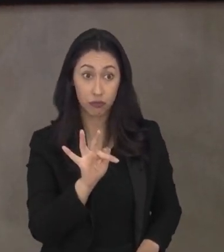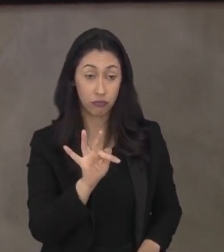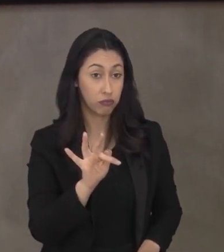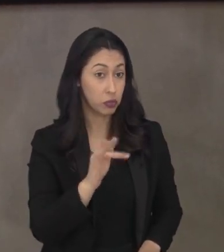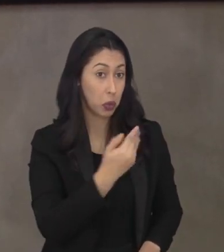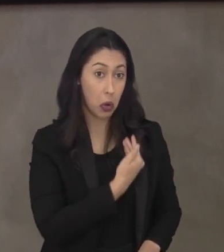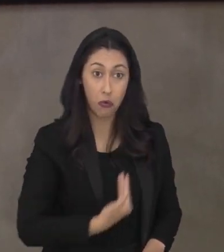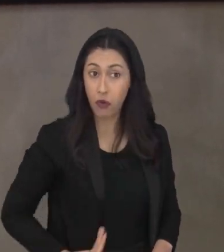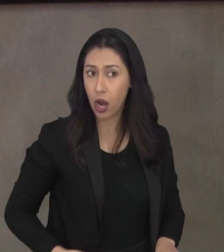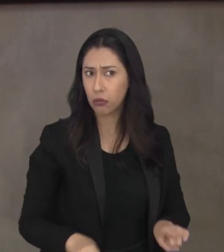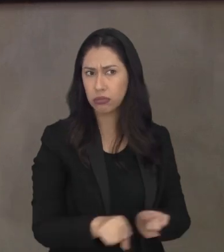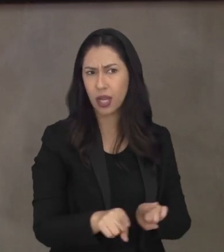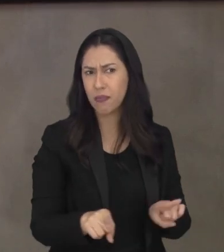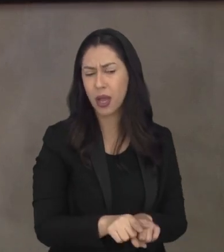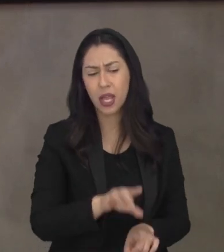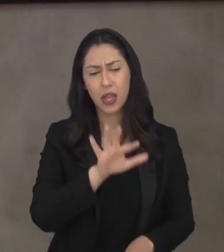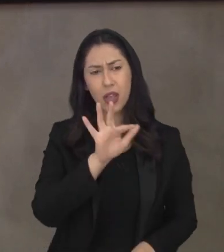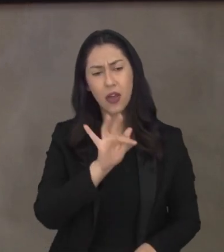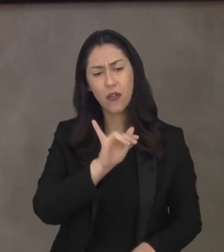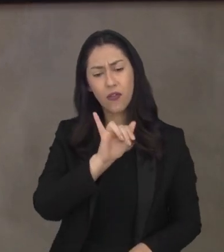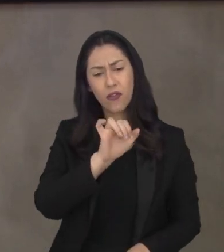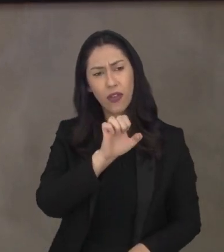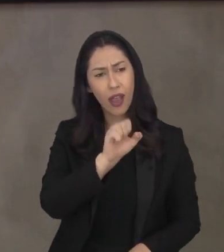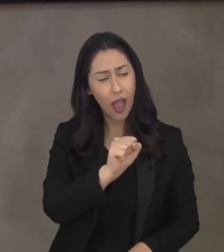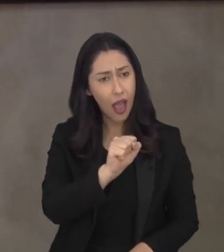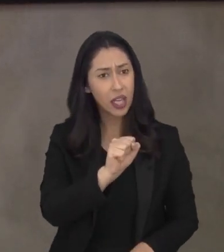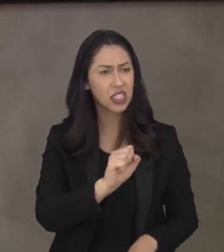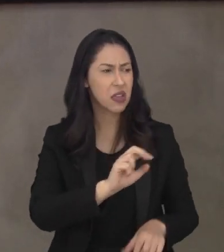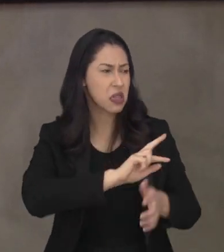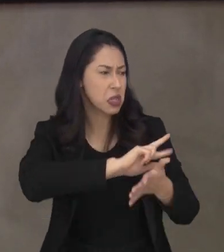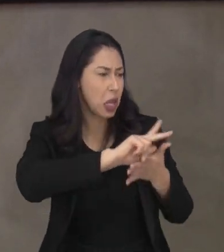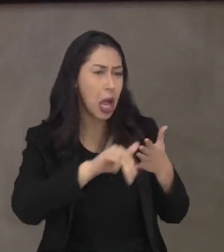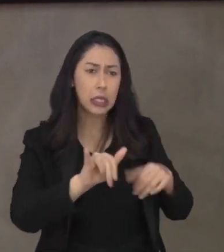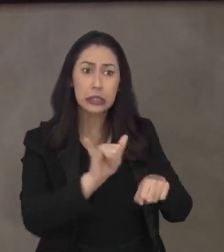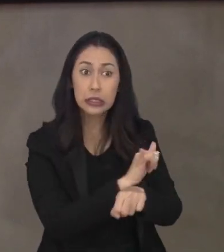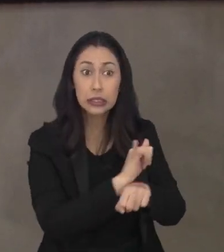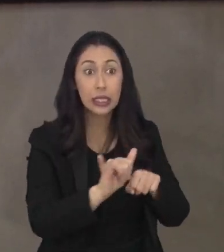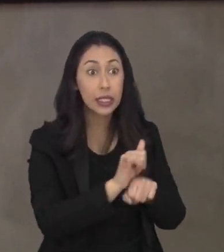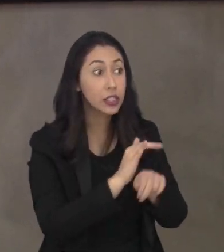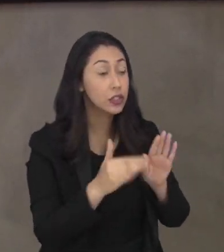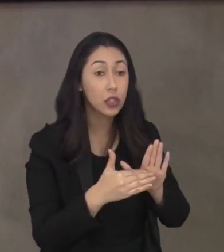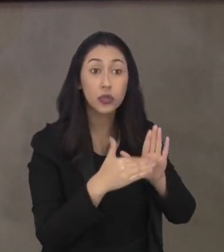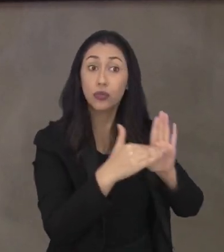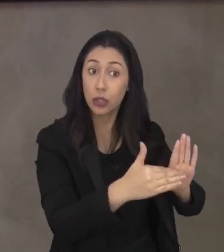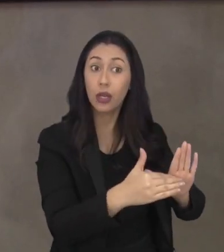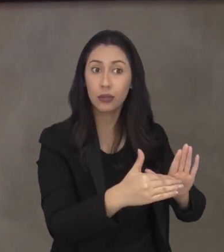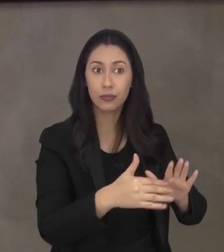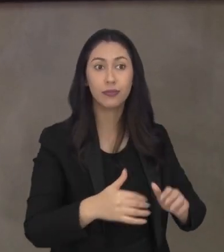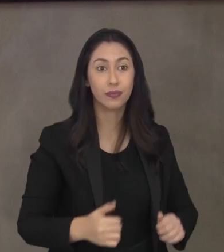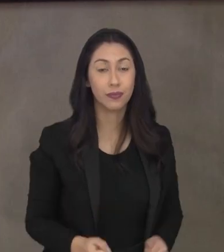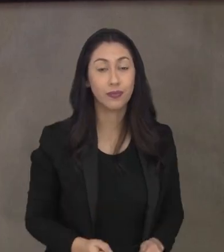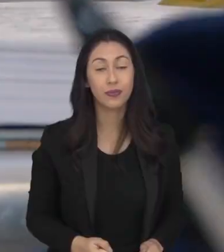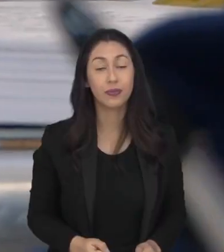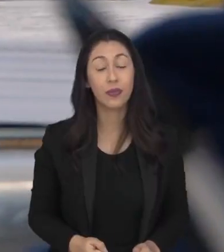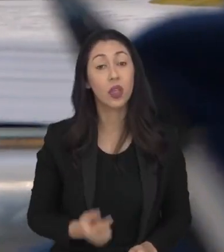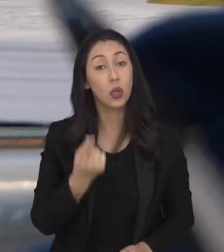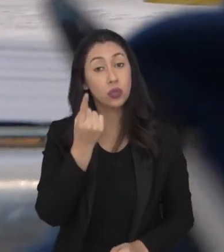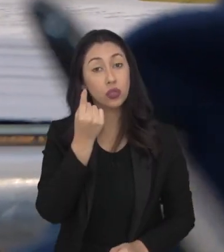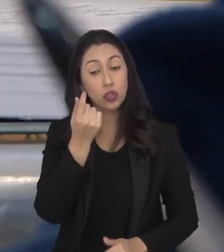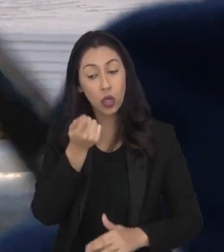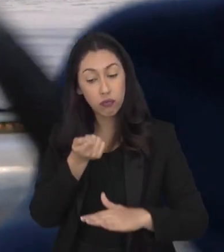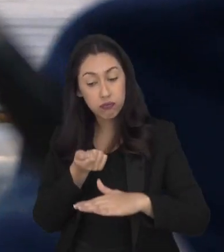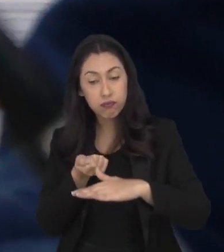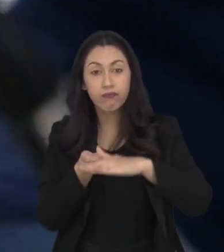Além disso, nós temos o FIES, temos vários instrumentos para garantir um mundo melhor, que é disso que nós estamos falando. E o